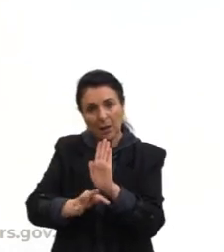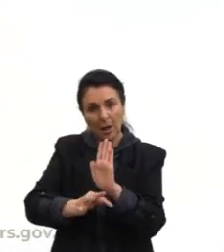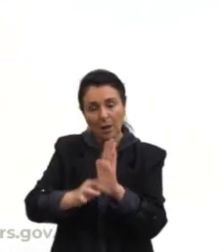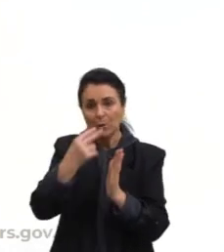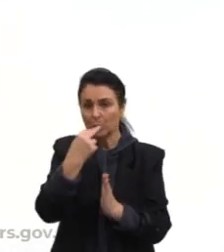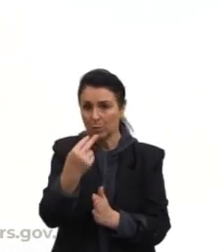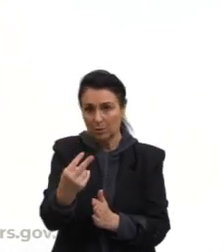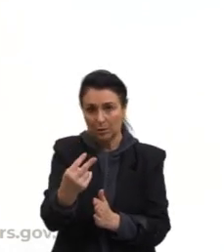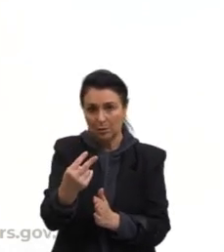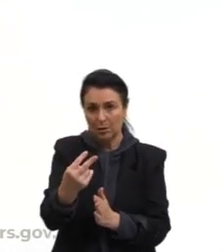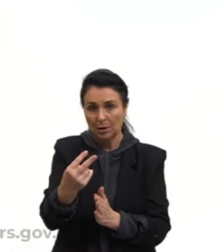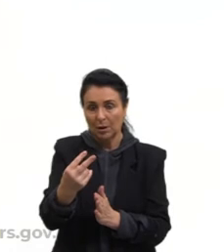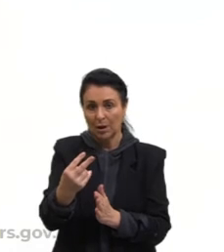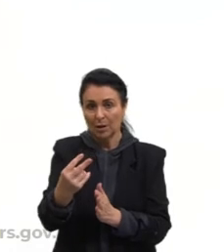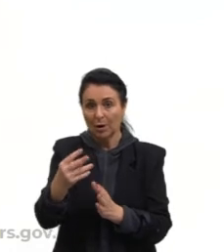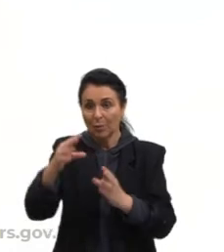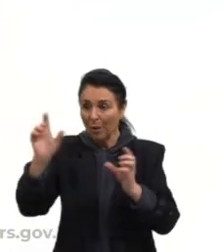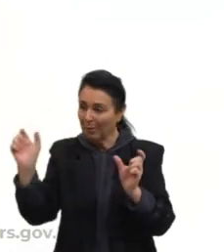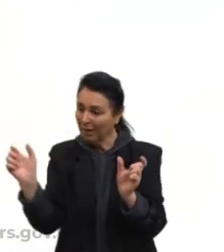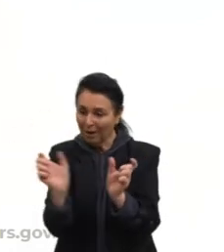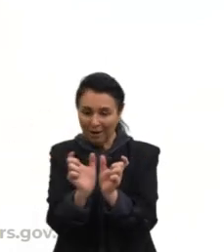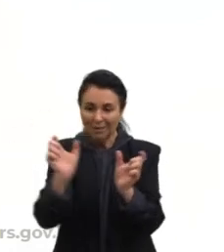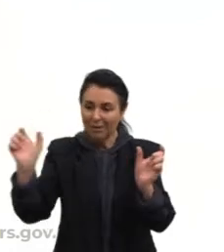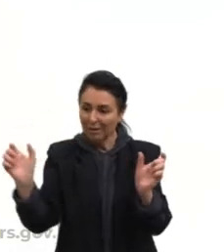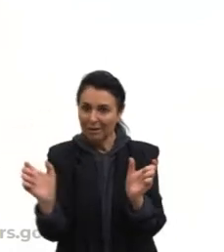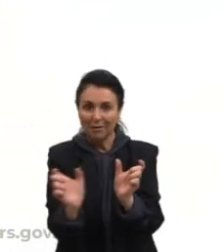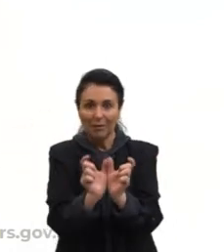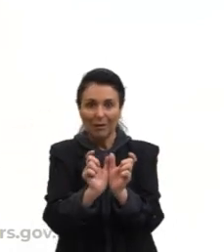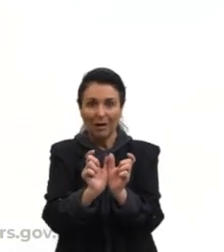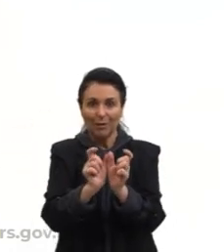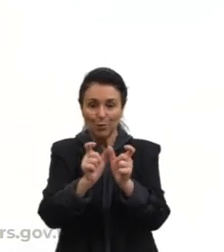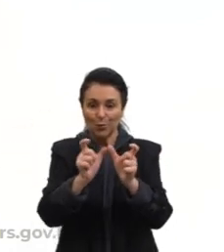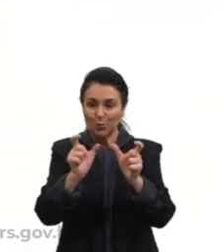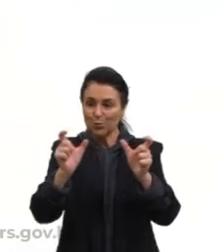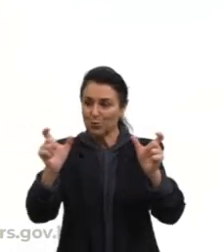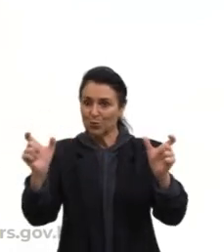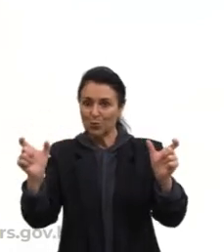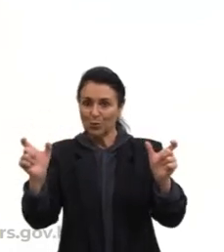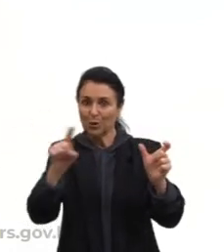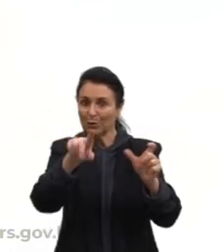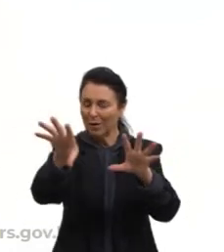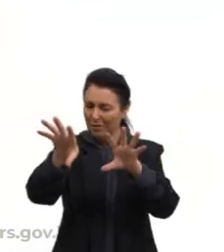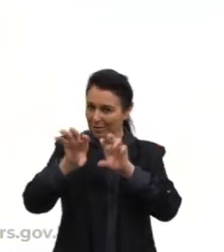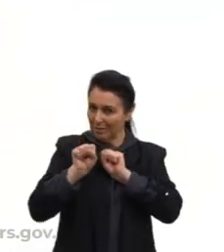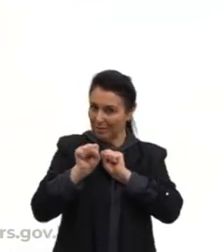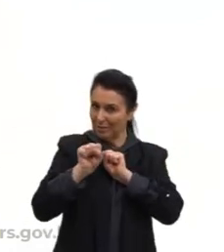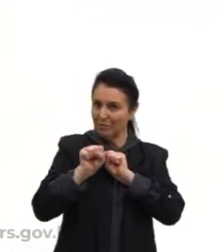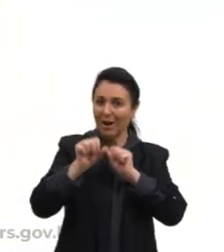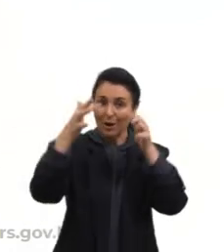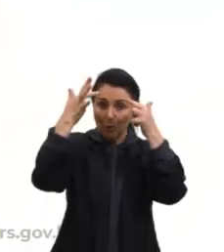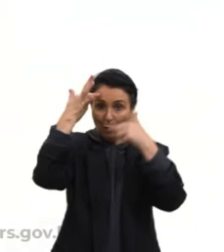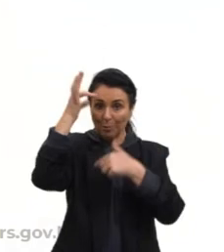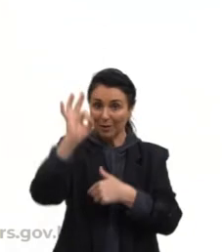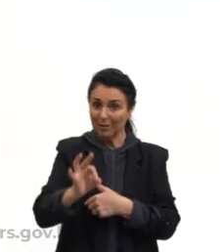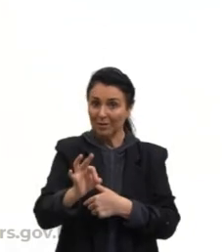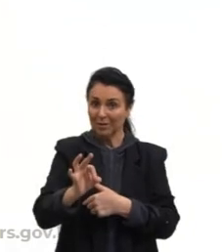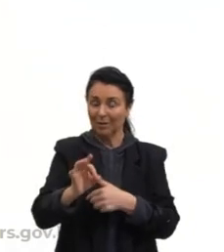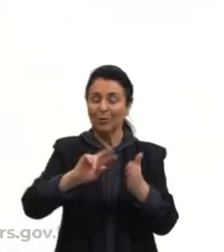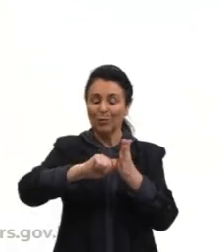E isso vai implementando e enriquecendo grandemente a tua aquisição e a tua compreensão de vocabulários.